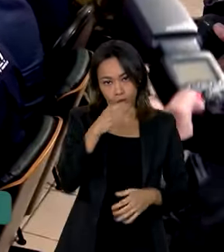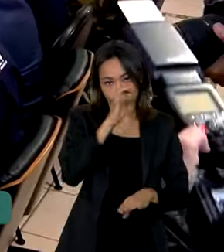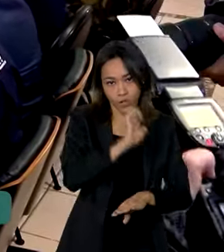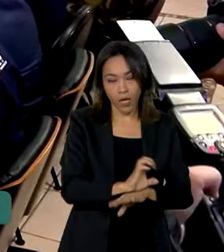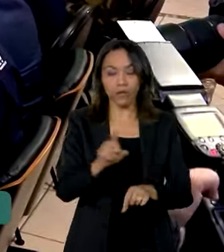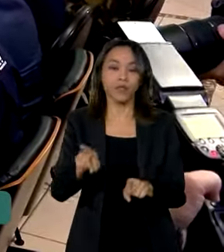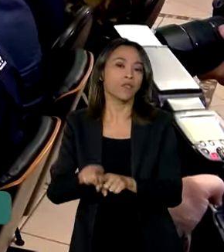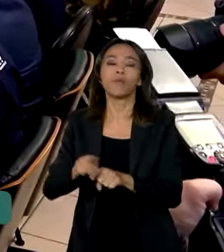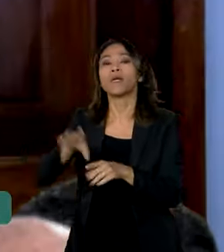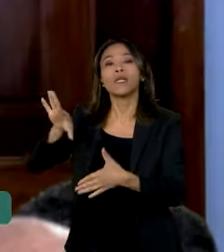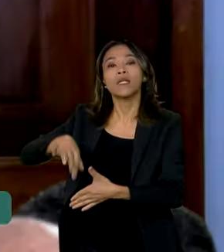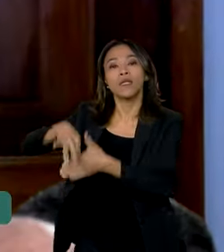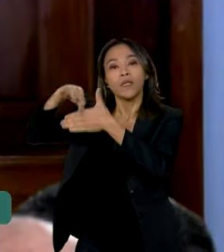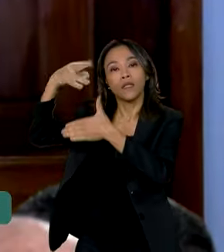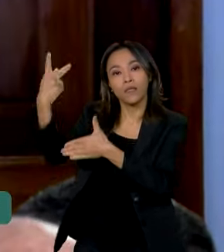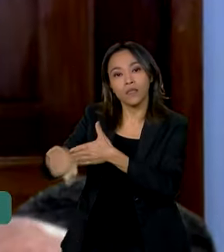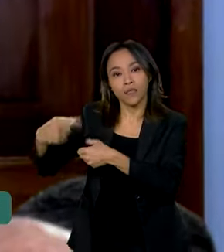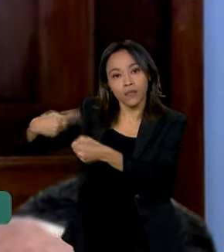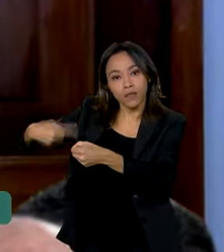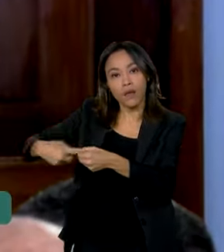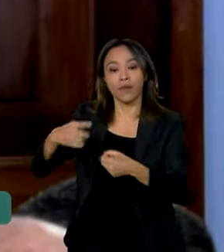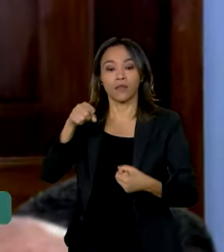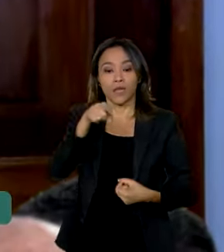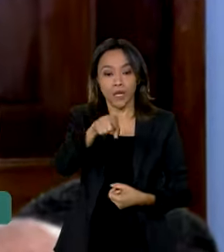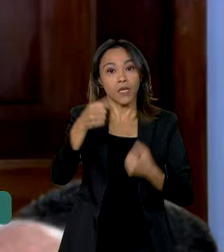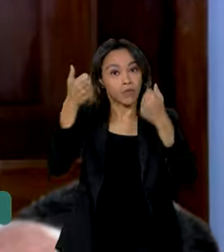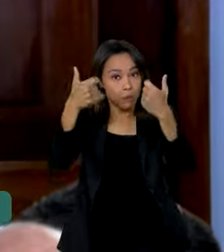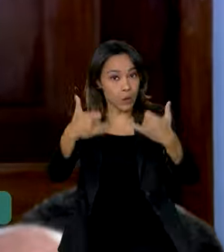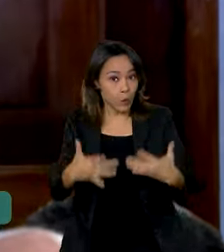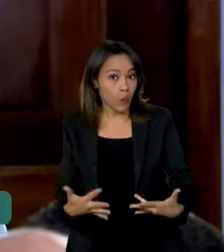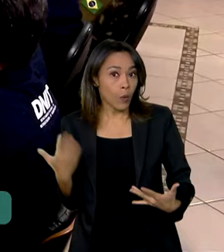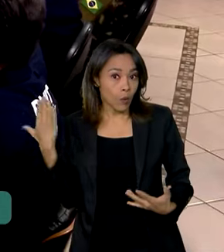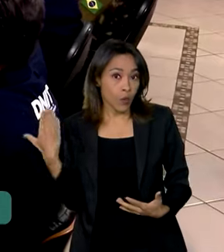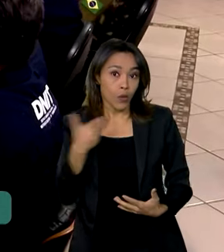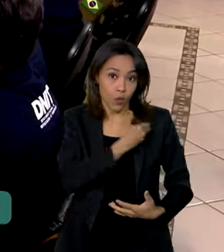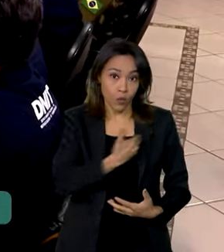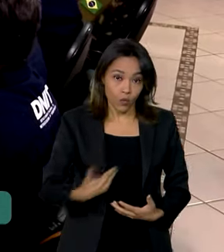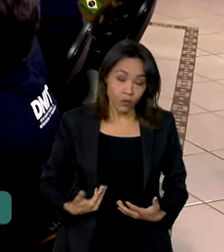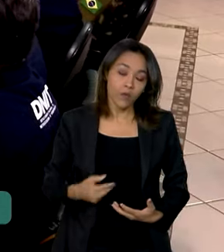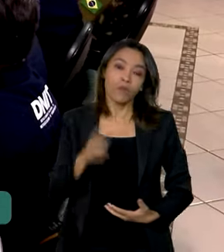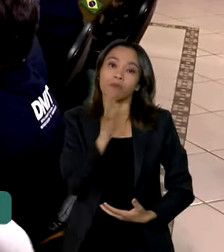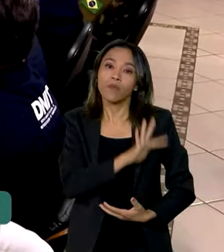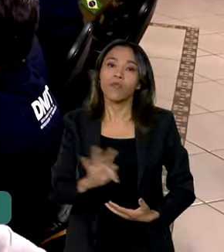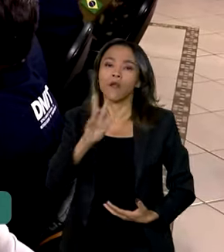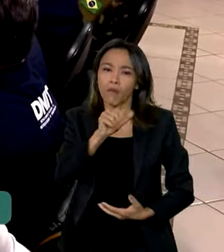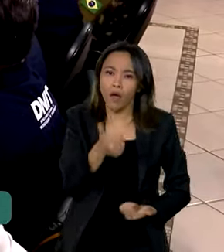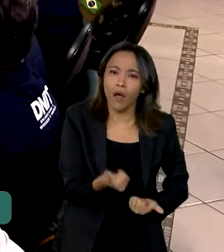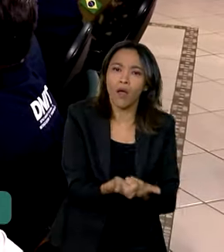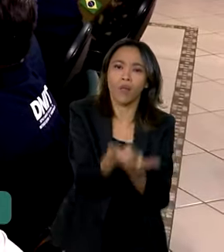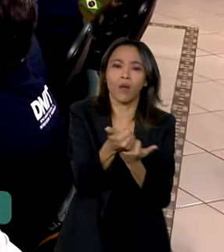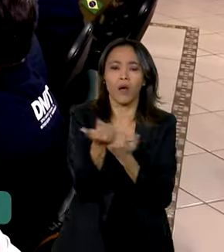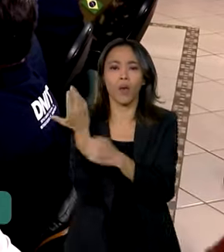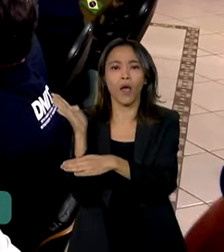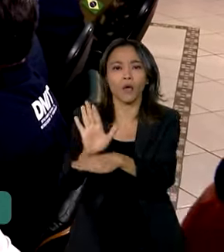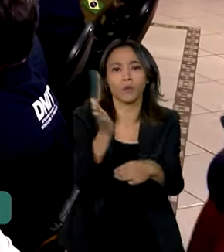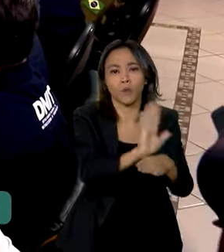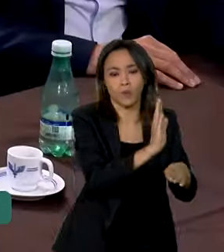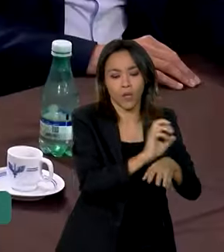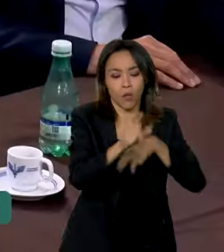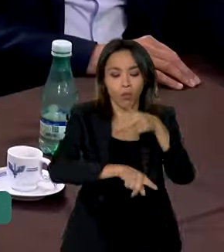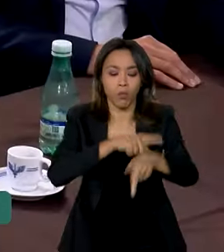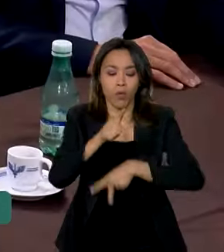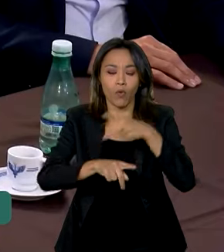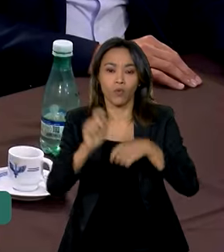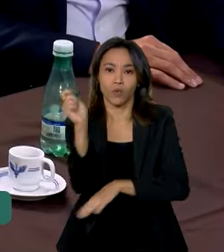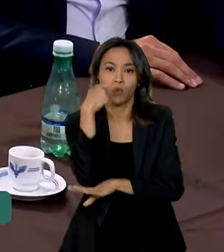e com autoridades locais. Lula afirmou que o governo federal não poupará esforços para socorrer a população do Rio Grande do Sul.